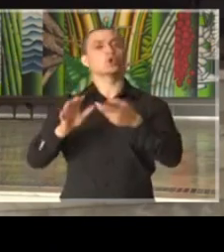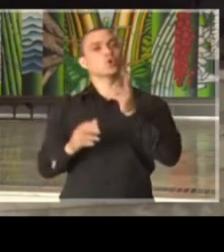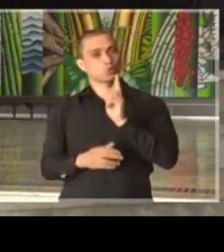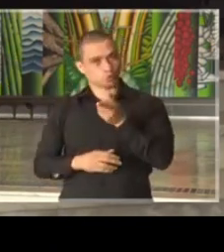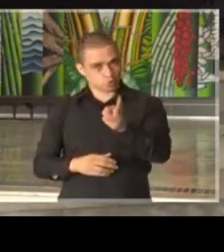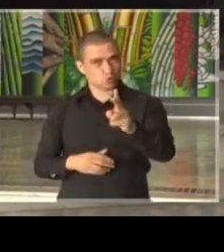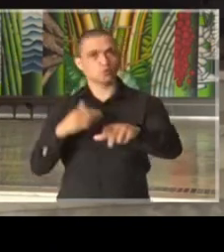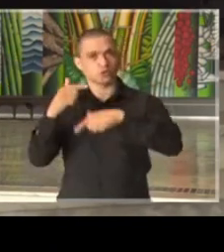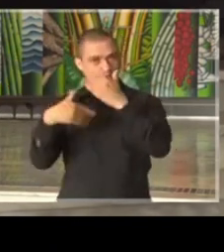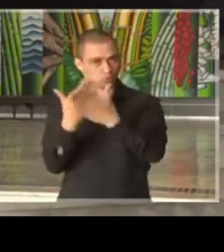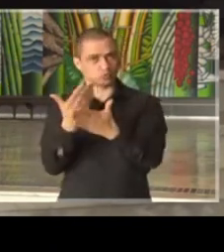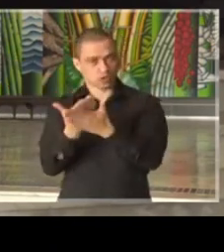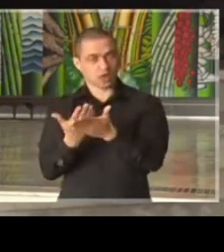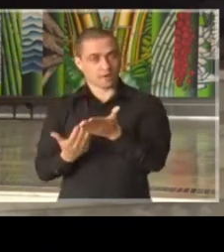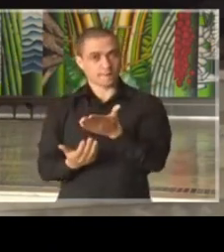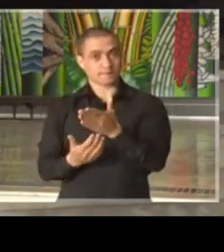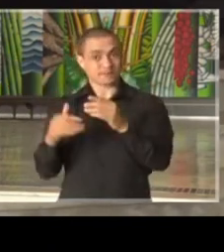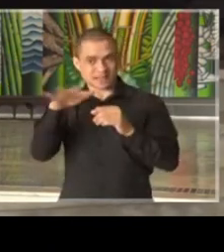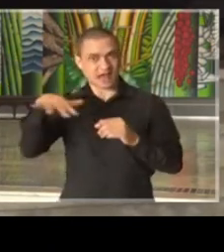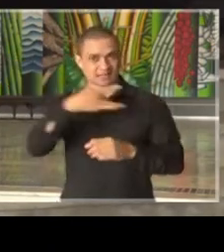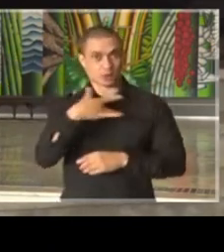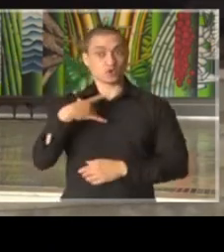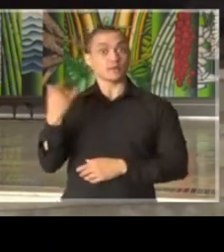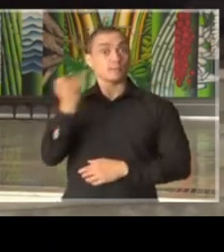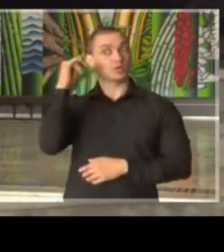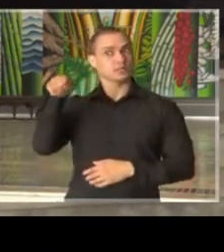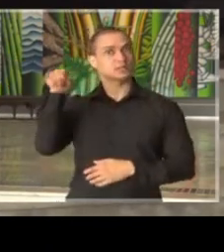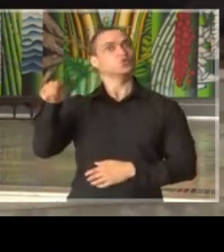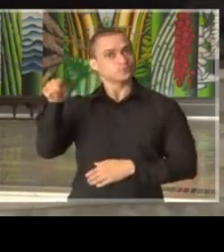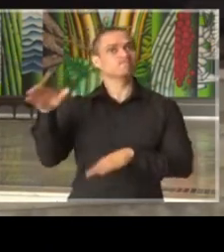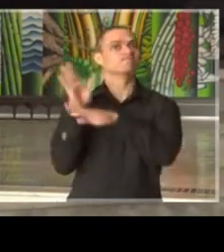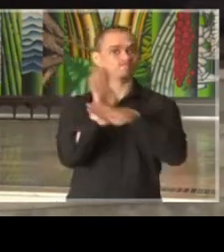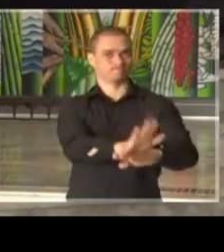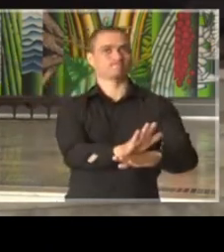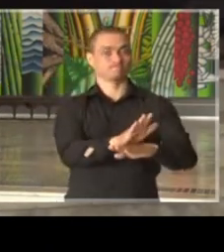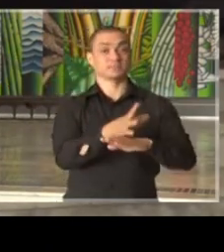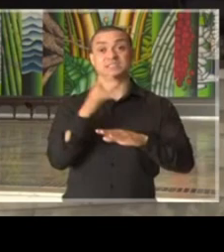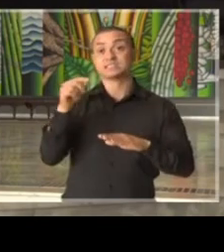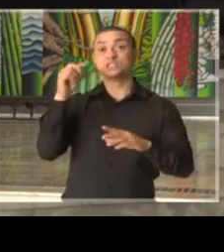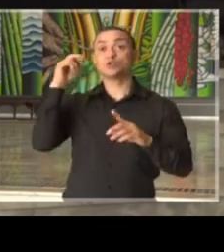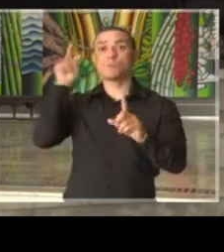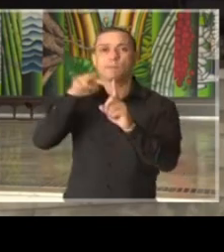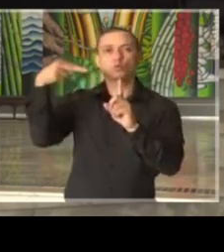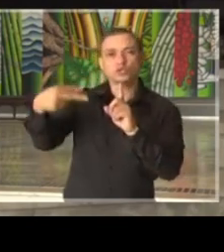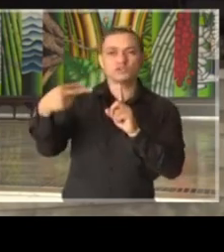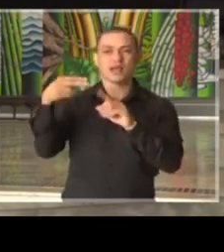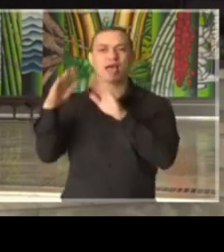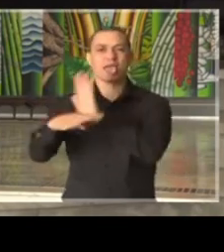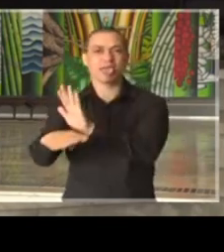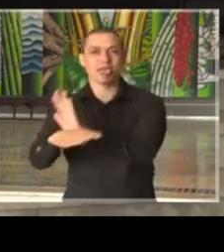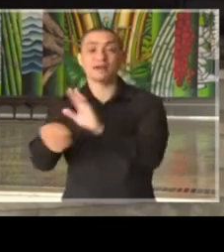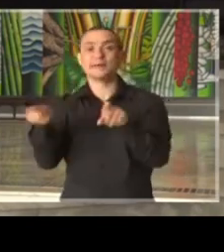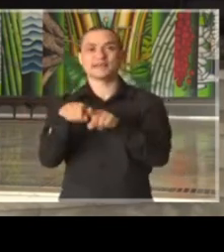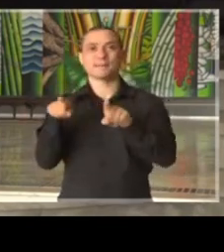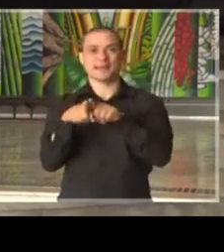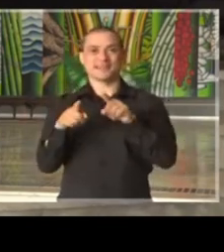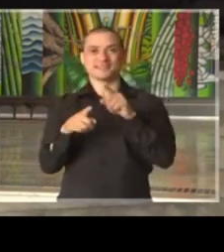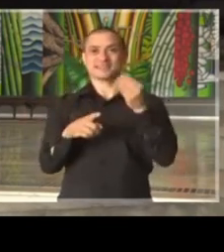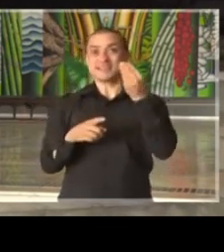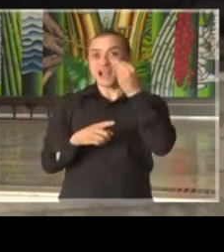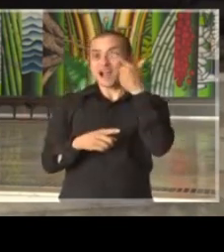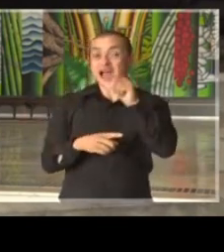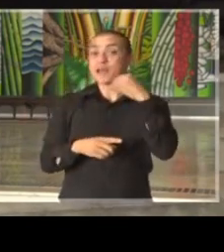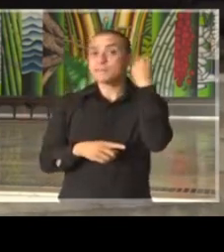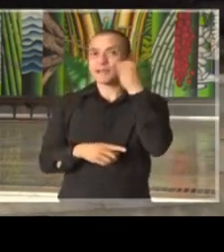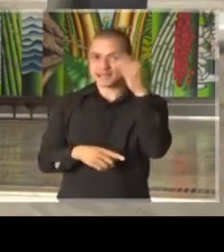atuando que nós entendemos que é uma linha de frente importantíssima tanto do ponto de vista de assistência como ganhar experiência